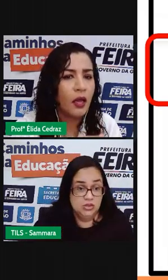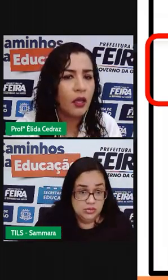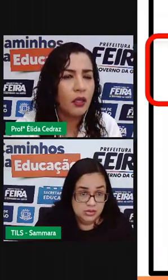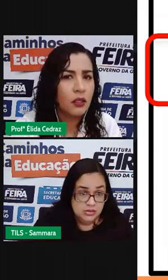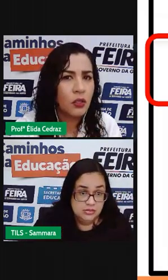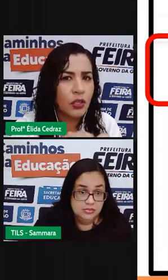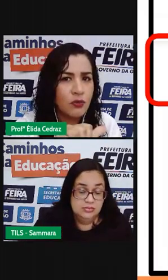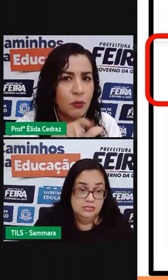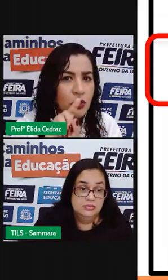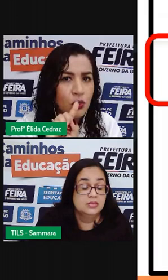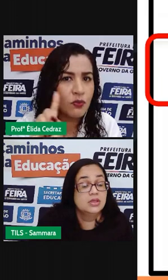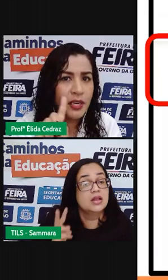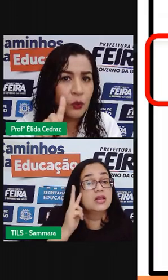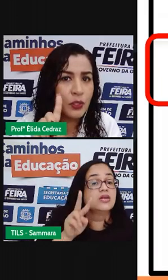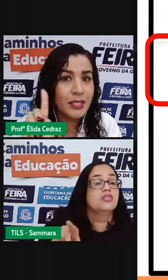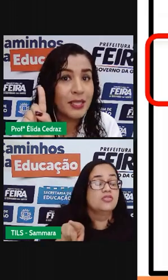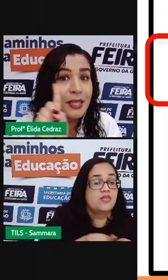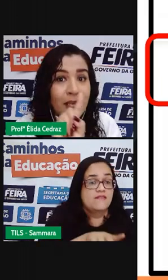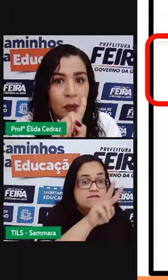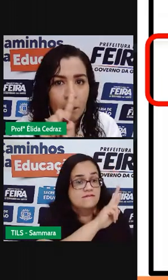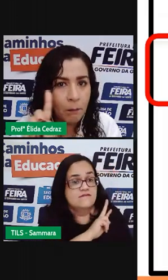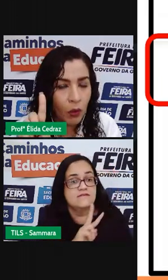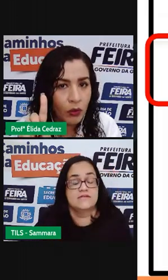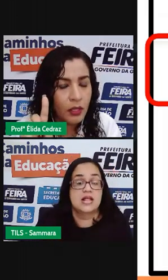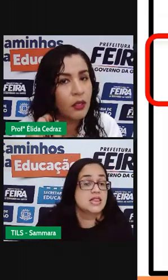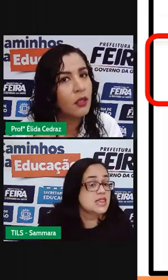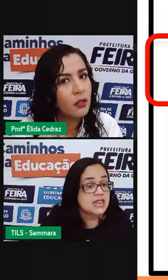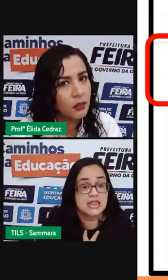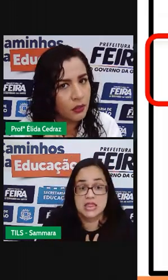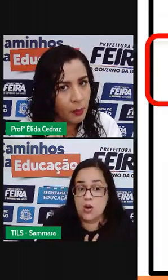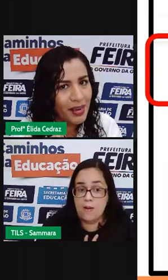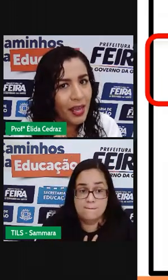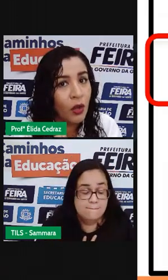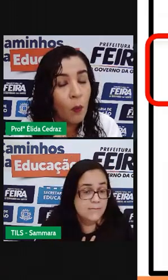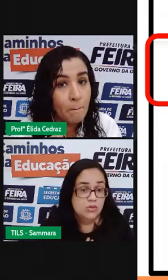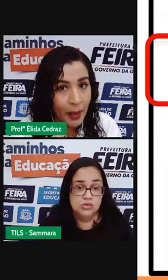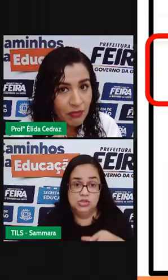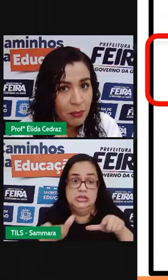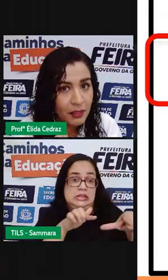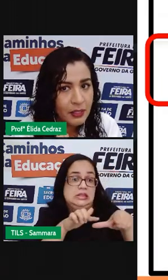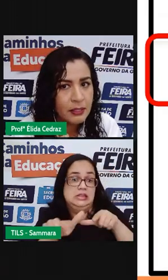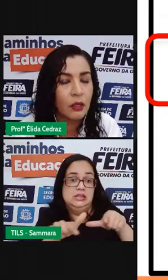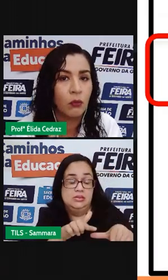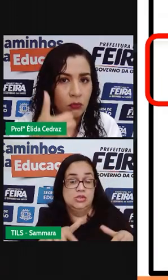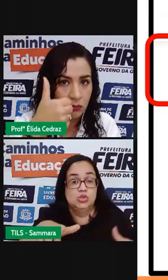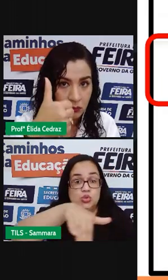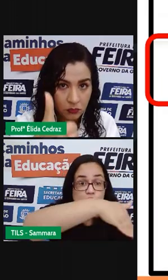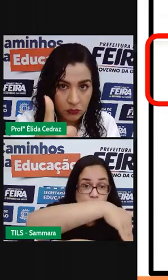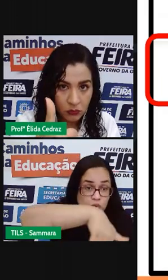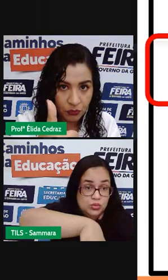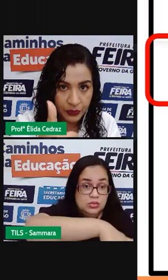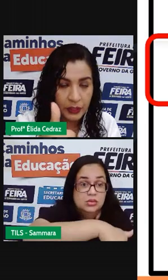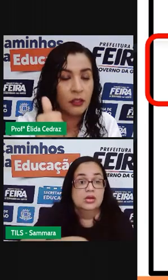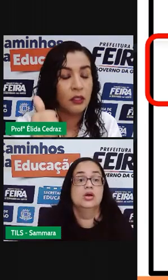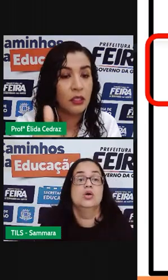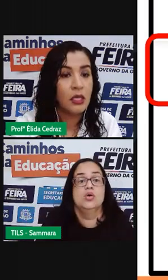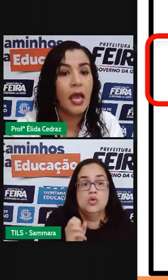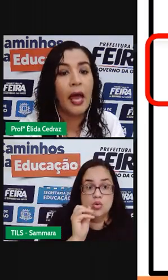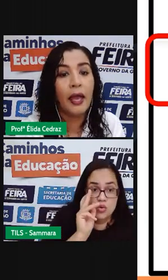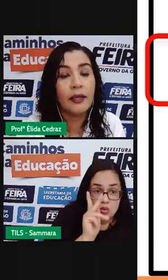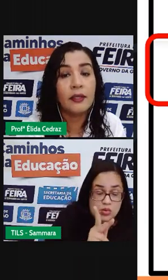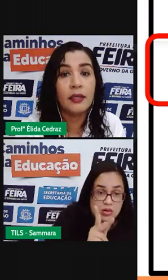Nós vimos que os vereadores não podem trabalhar com pavimentação. Não foi?